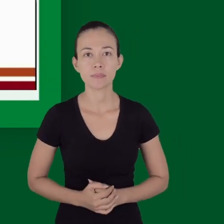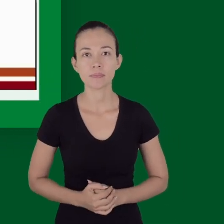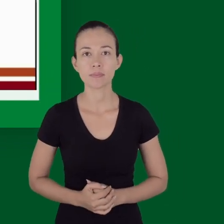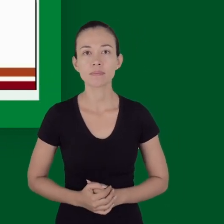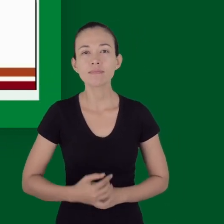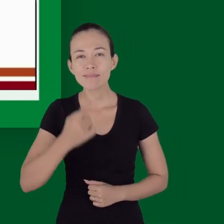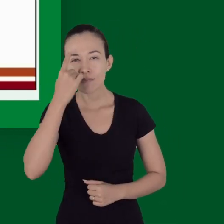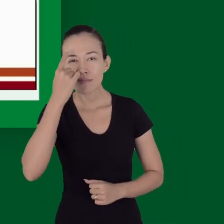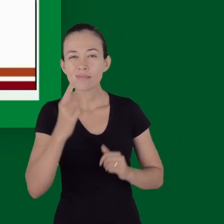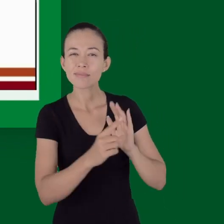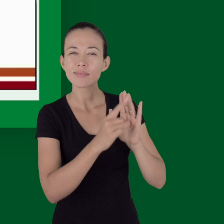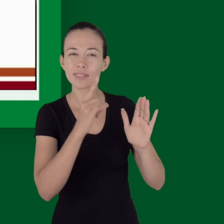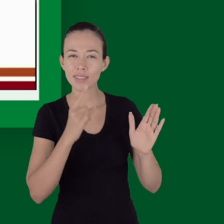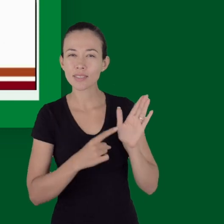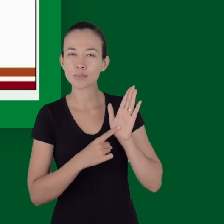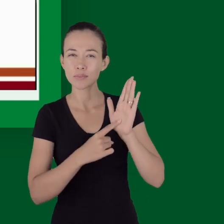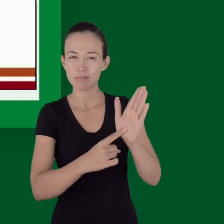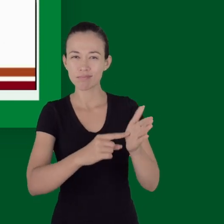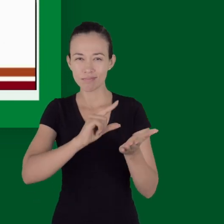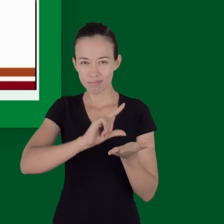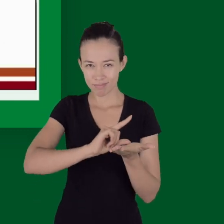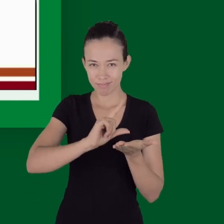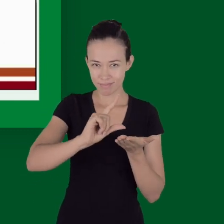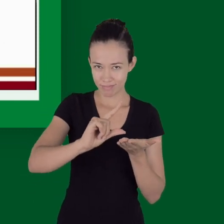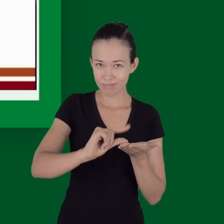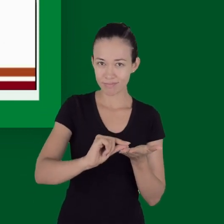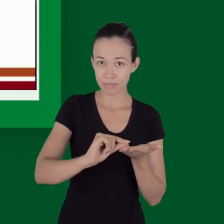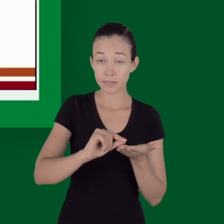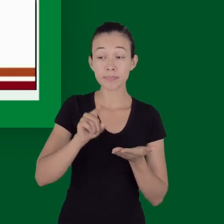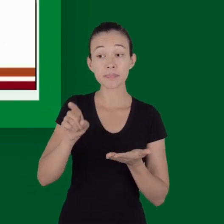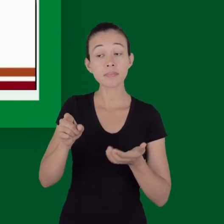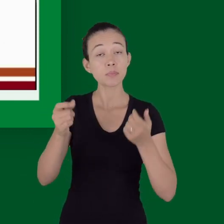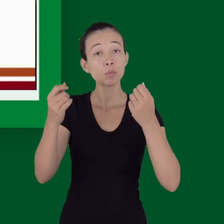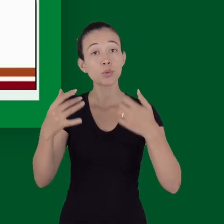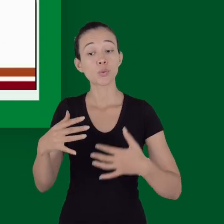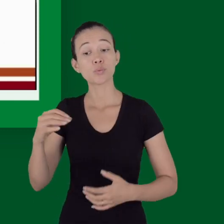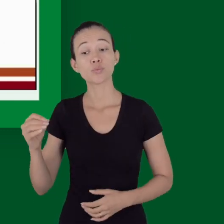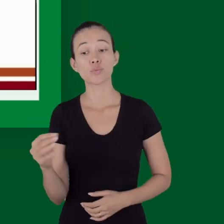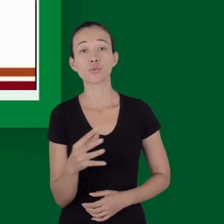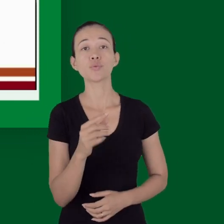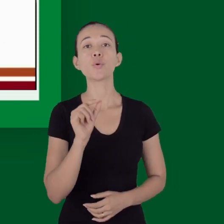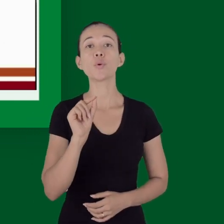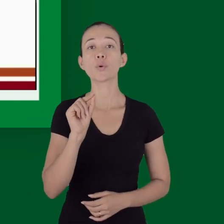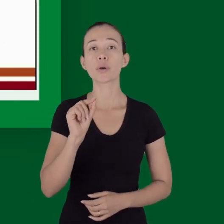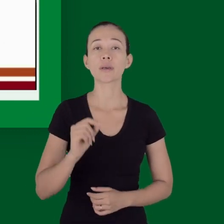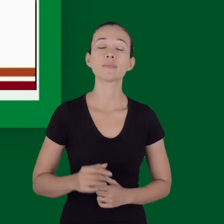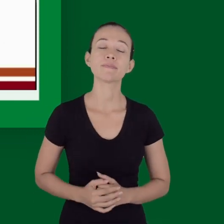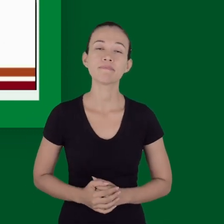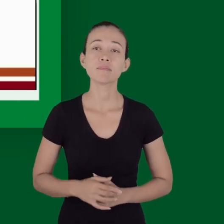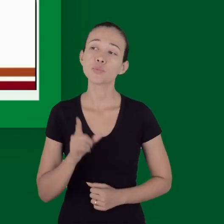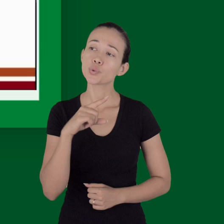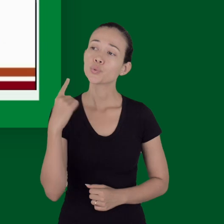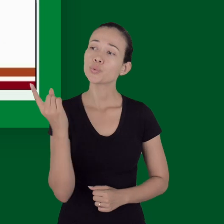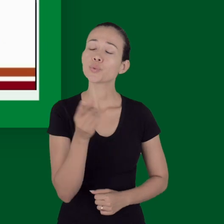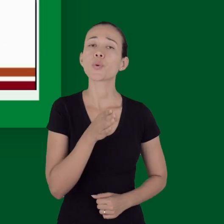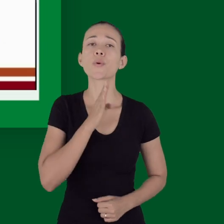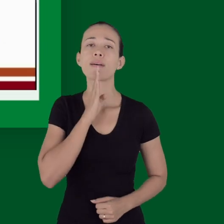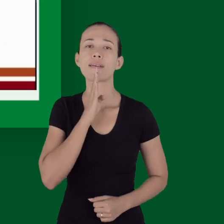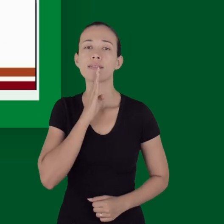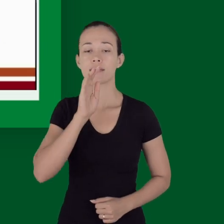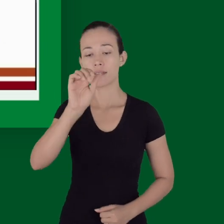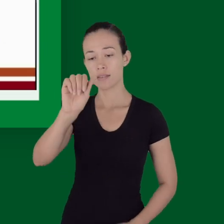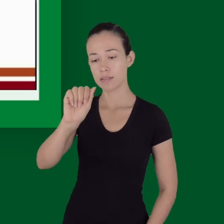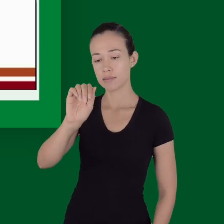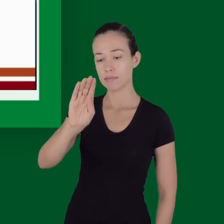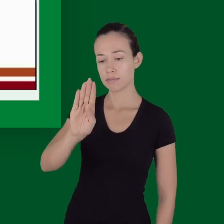do PHTLS, que é aquela que eu usei na referência, ela trouxe novidades no mnemônico do atendimento ao trauma.